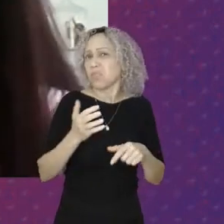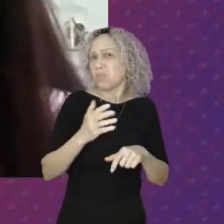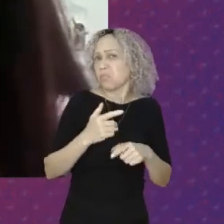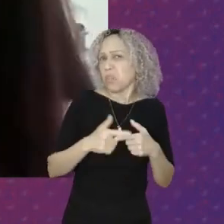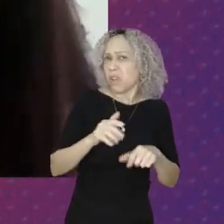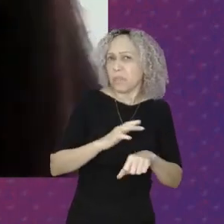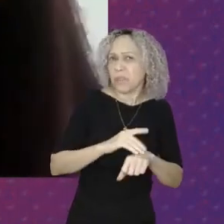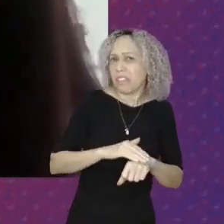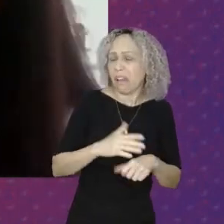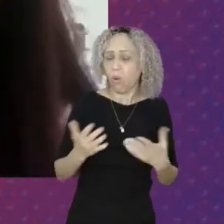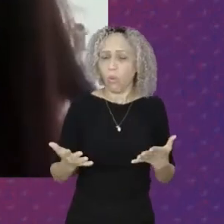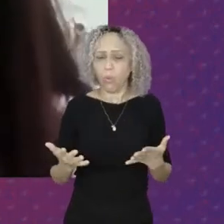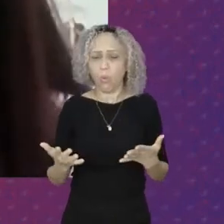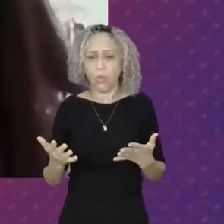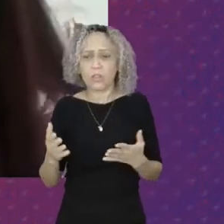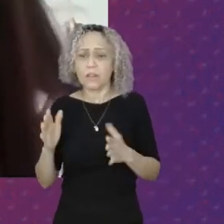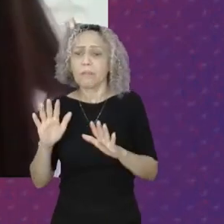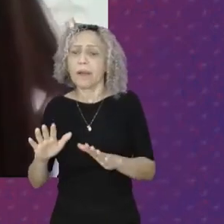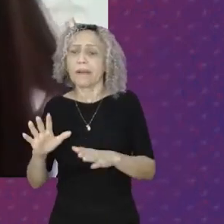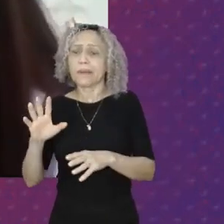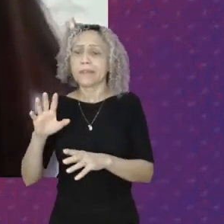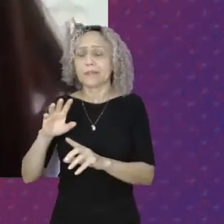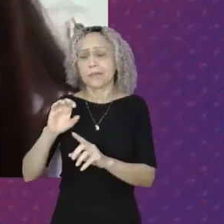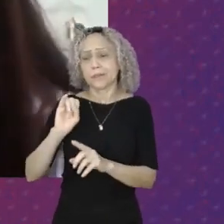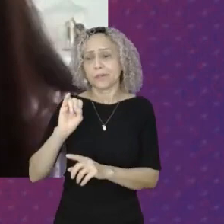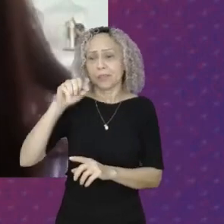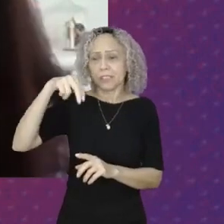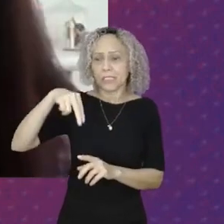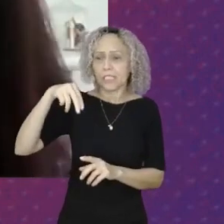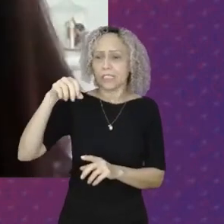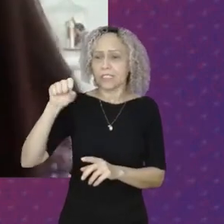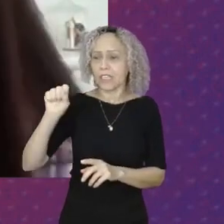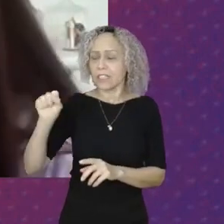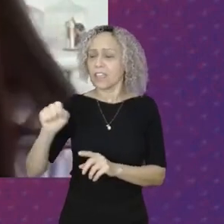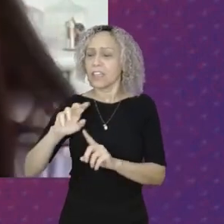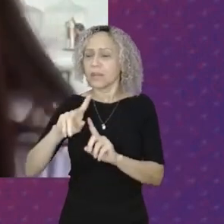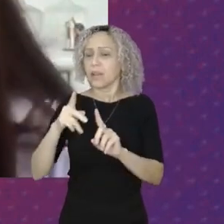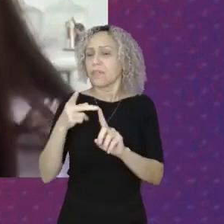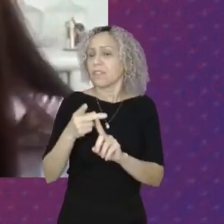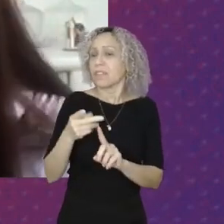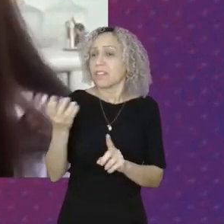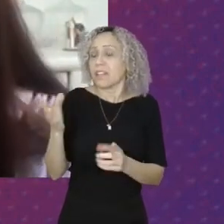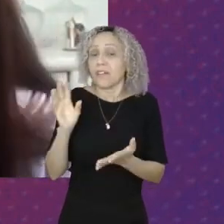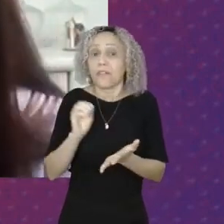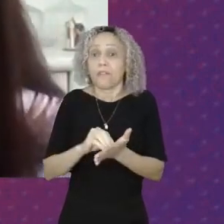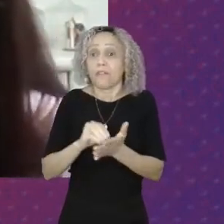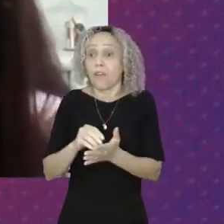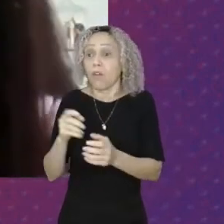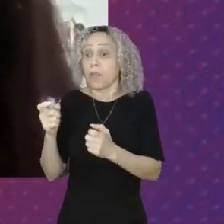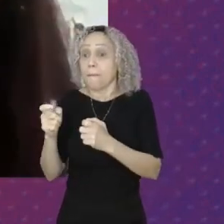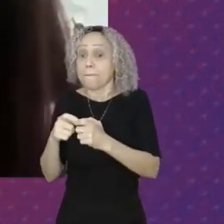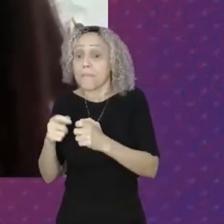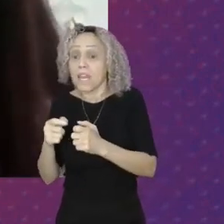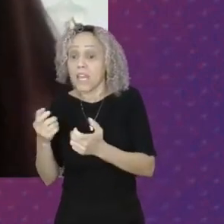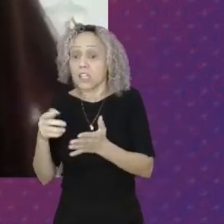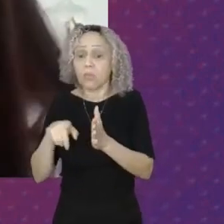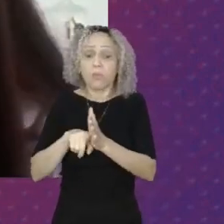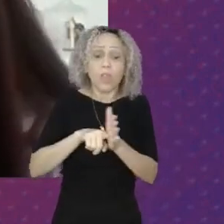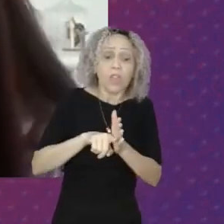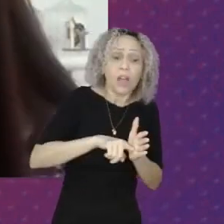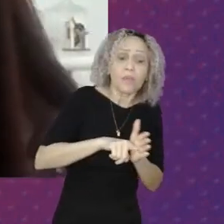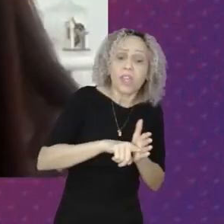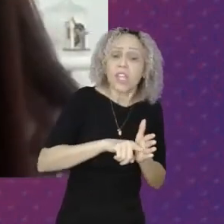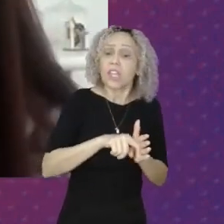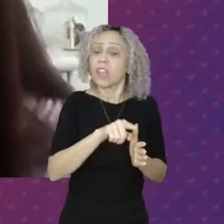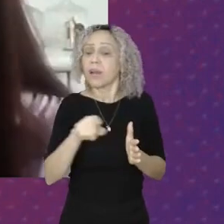Não tem Médicos peritos Para fazer As perícias Médicas Então não tem Disponibilidade De agenda A gente ainda Tem um número Muito grande De